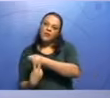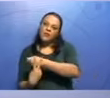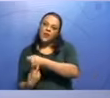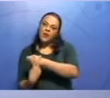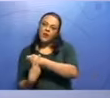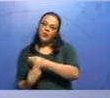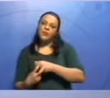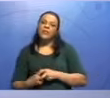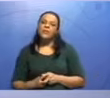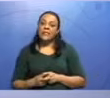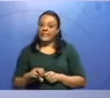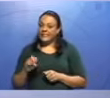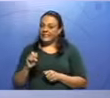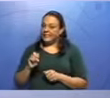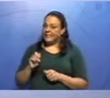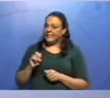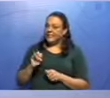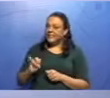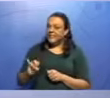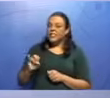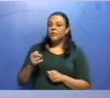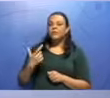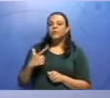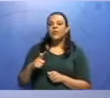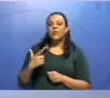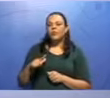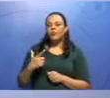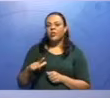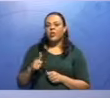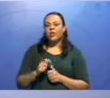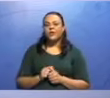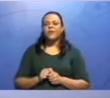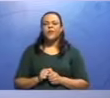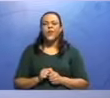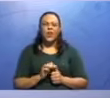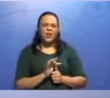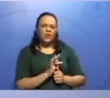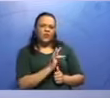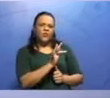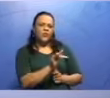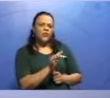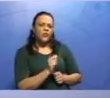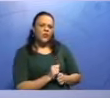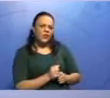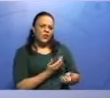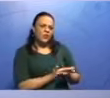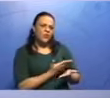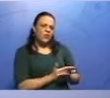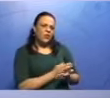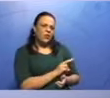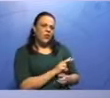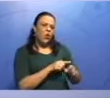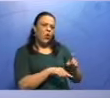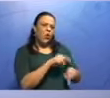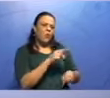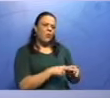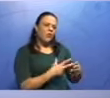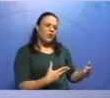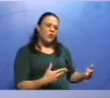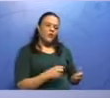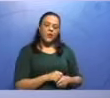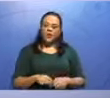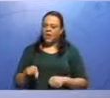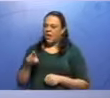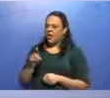Sem esse complemento, que mais para frente a gente vai estudar, que vai se chamar objeto, certo? Então, sem esse complemento, a